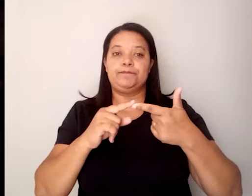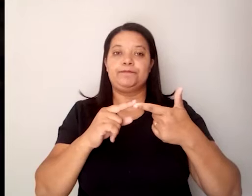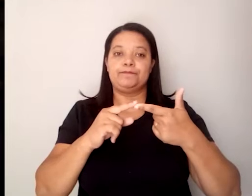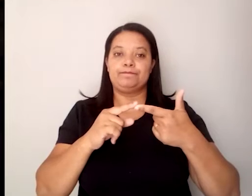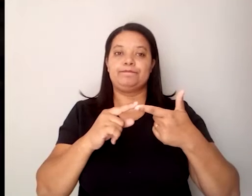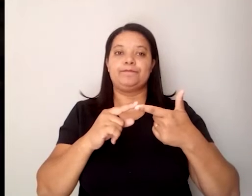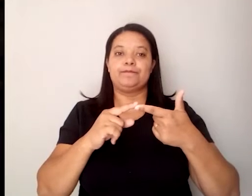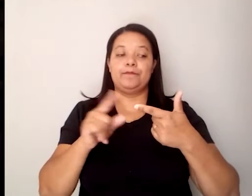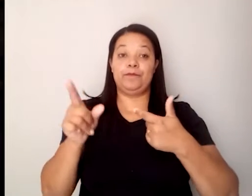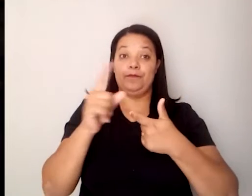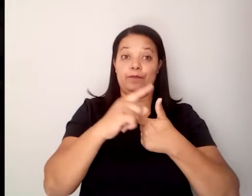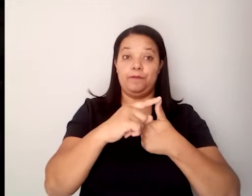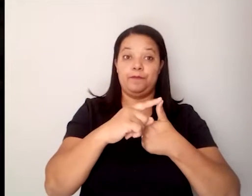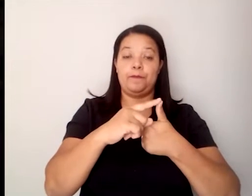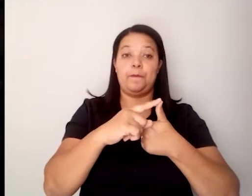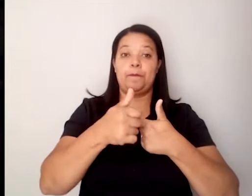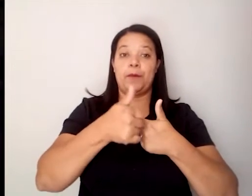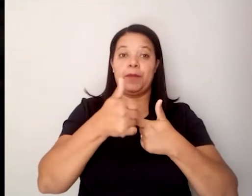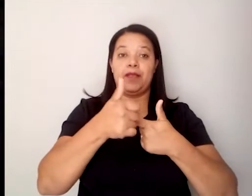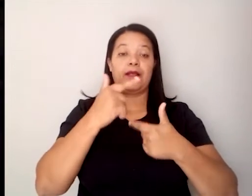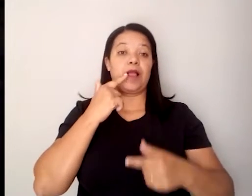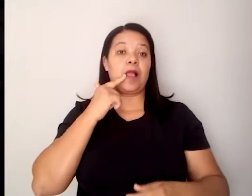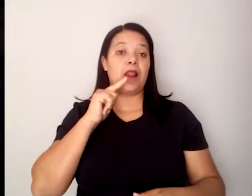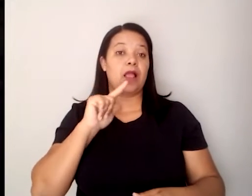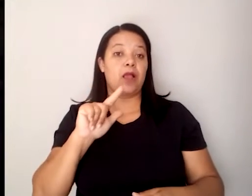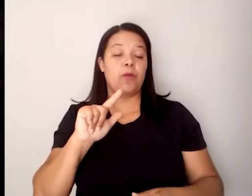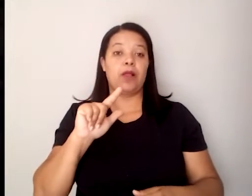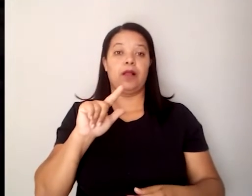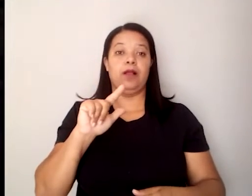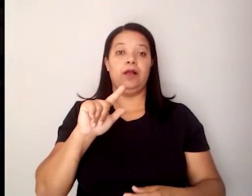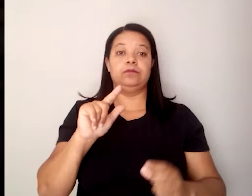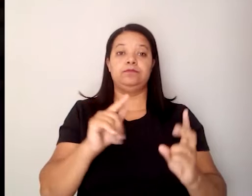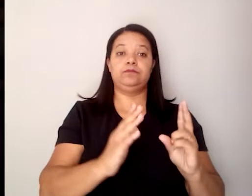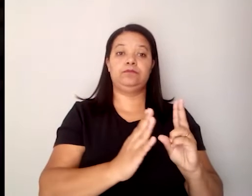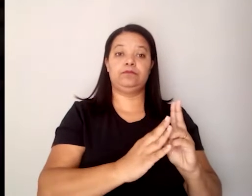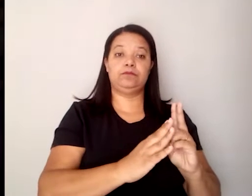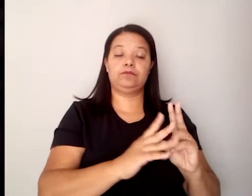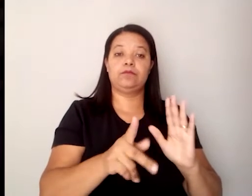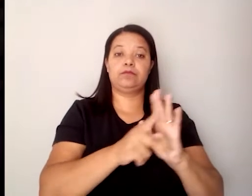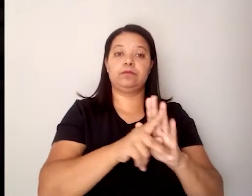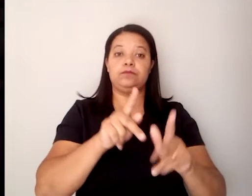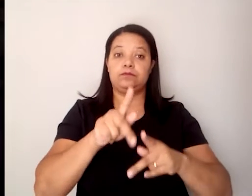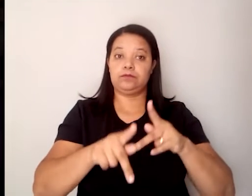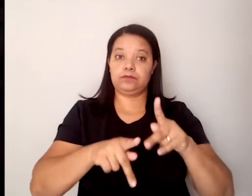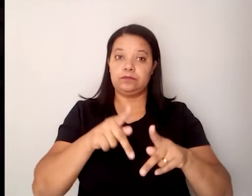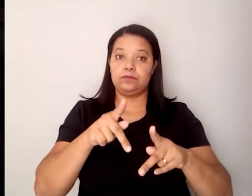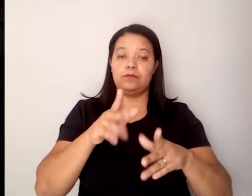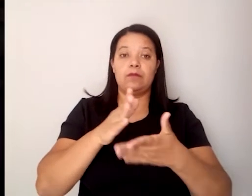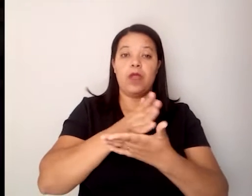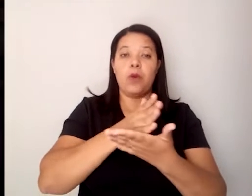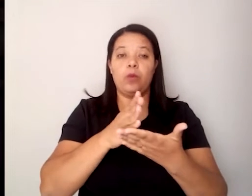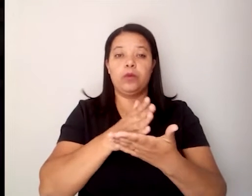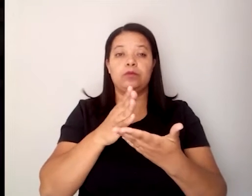indígena, ou uma memória dessa língua, que alguns ainda ouviram